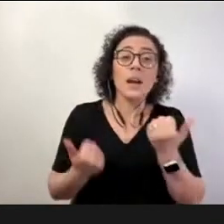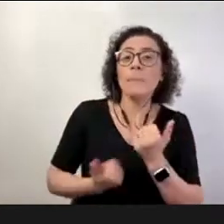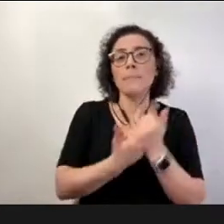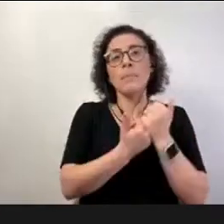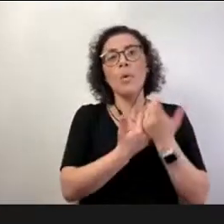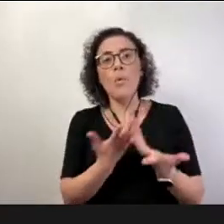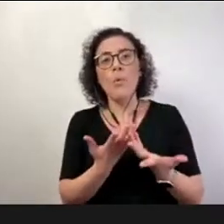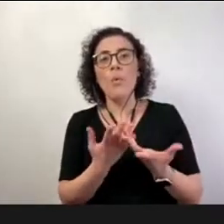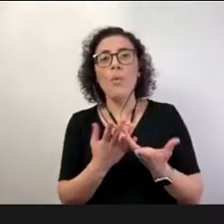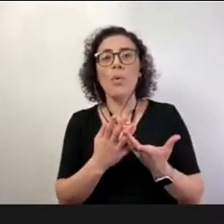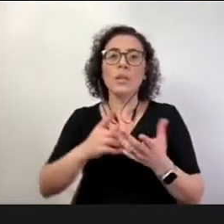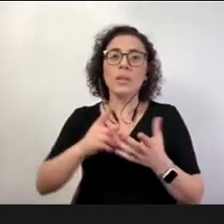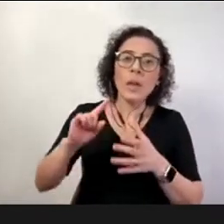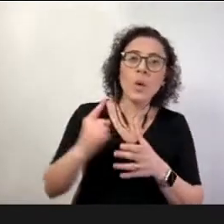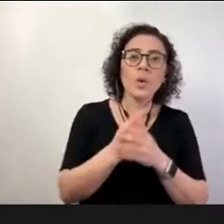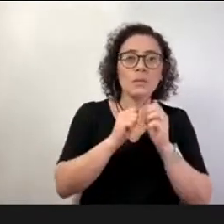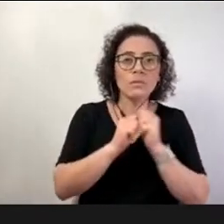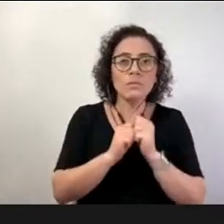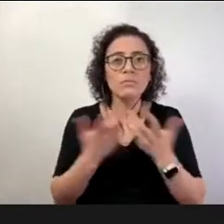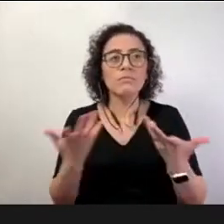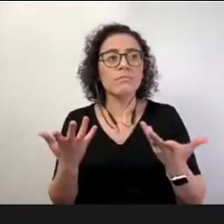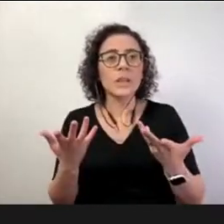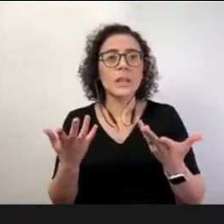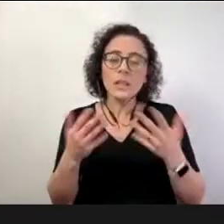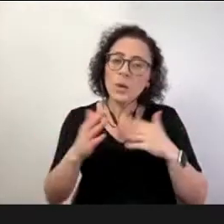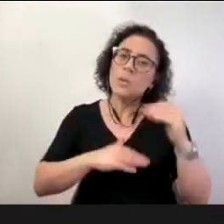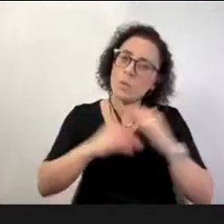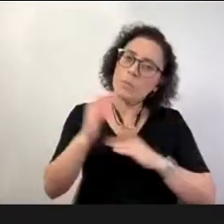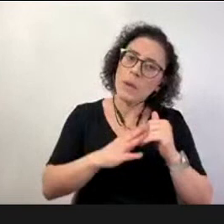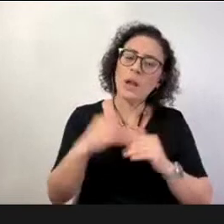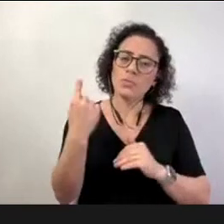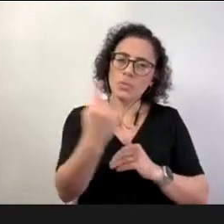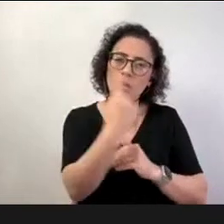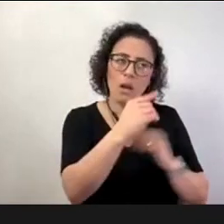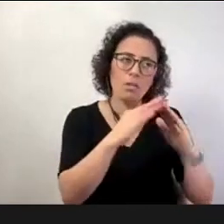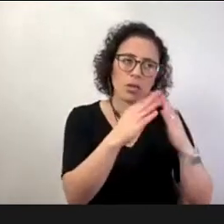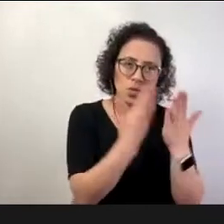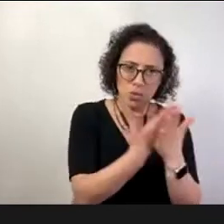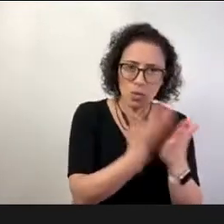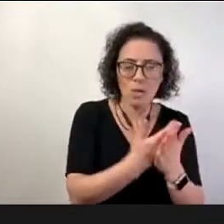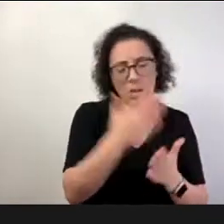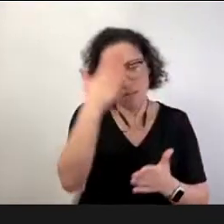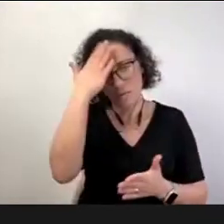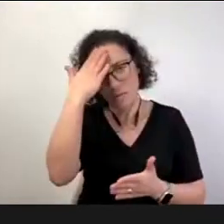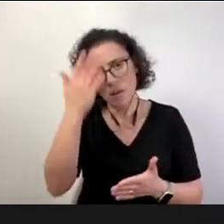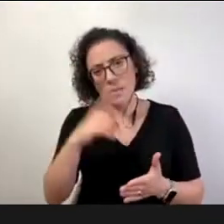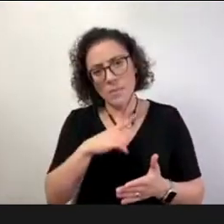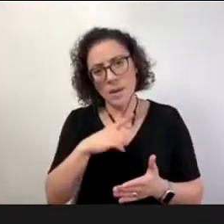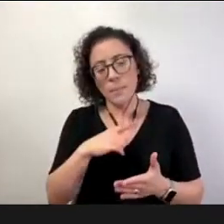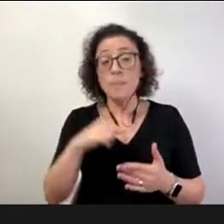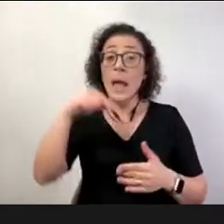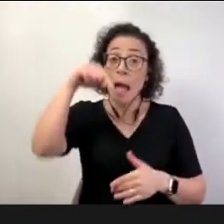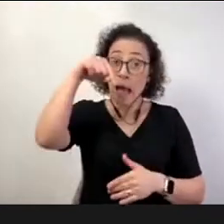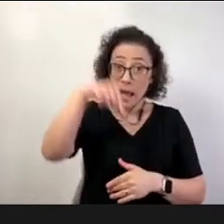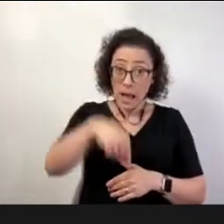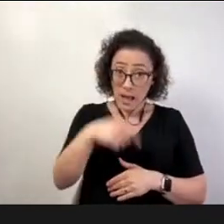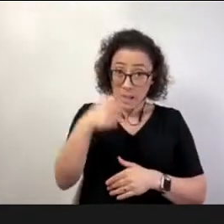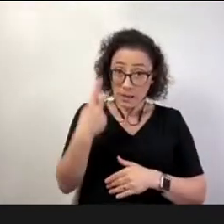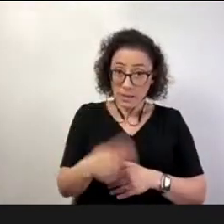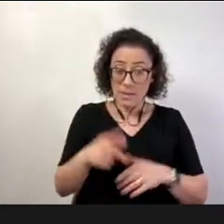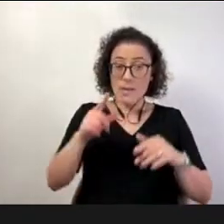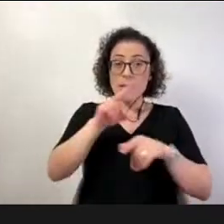espaço de ação prático né em cada escola e aí trazendo aqui para o Senac Bauru especificamente também